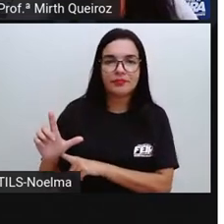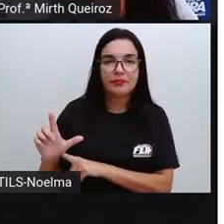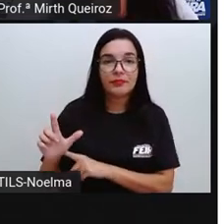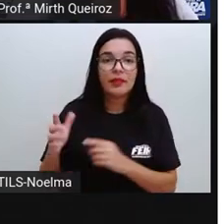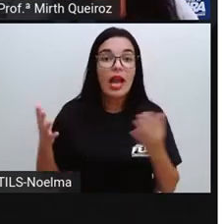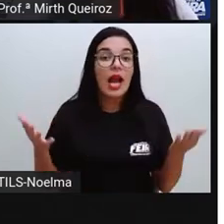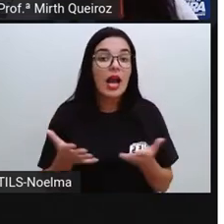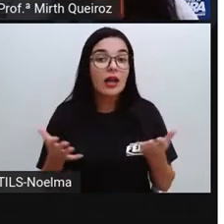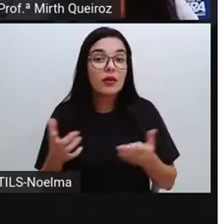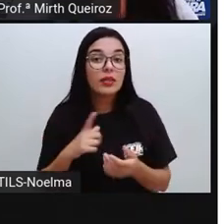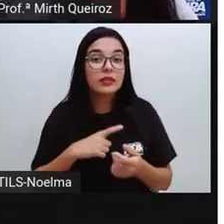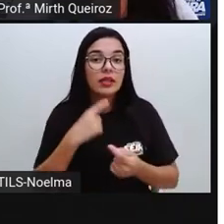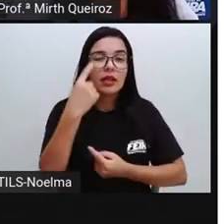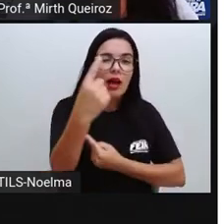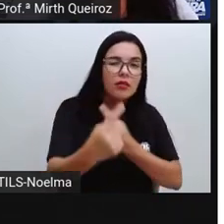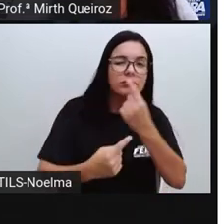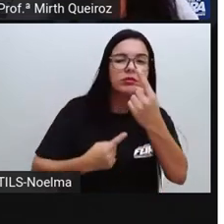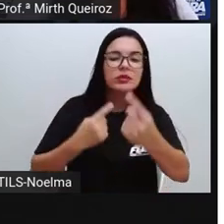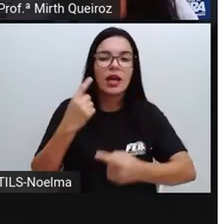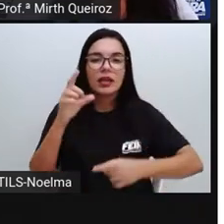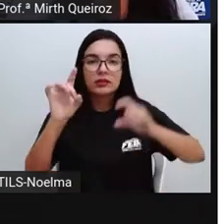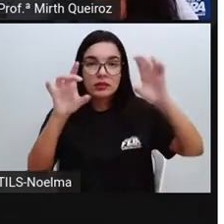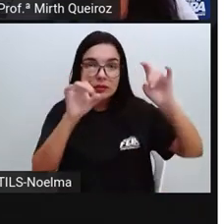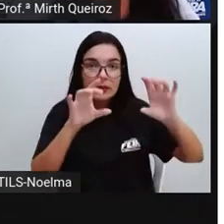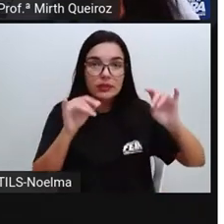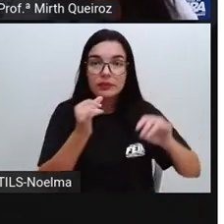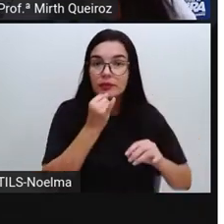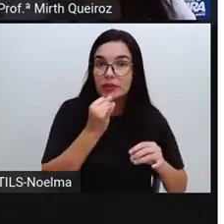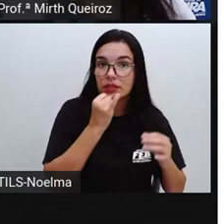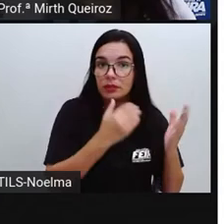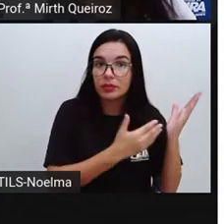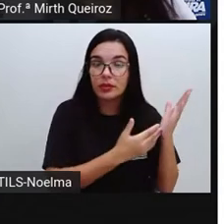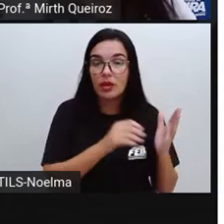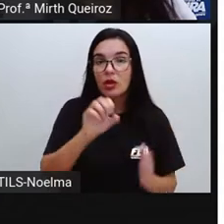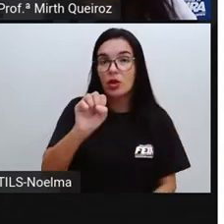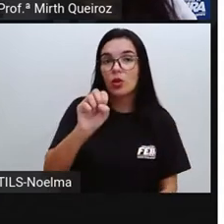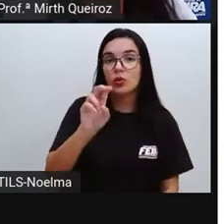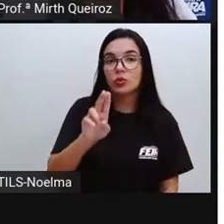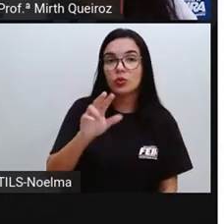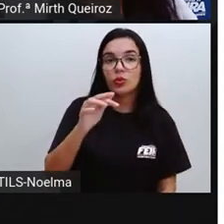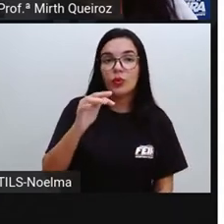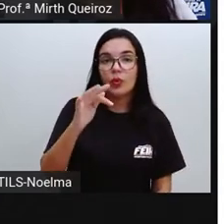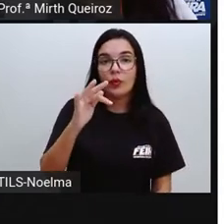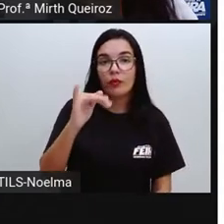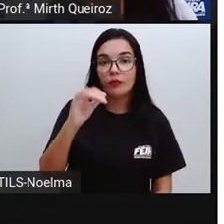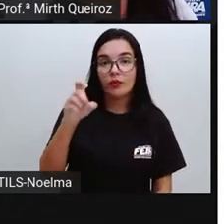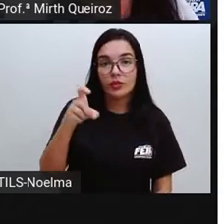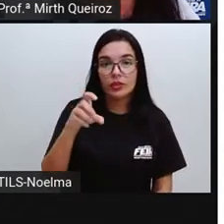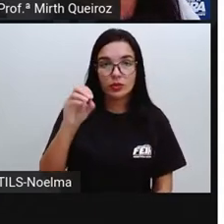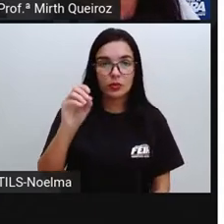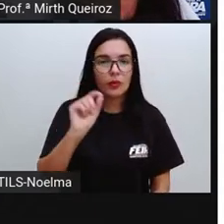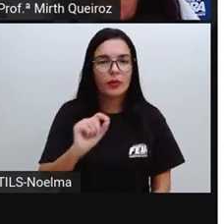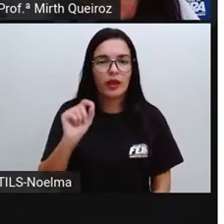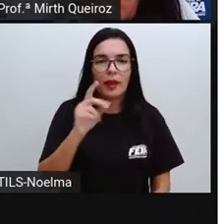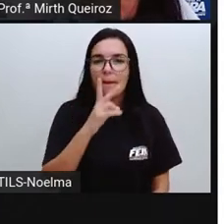né, usado para indicar procedência, né, pertencimento aí, por exemplo, em relação a uma nação, né?